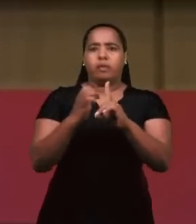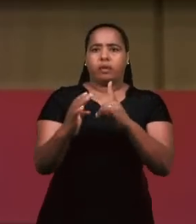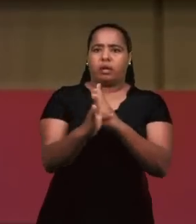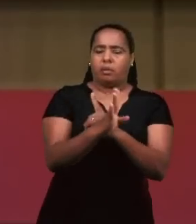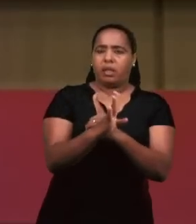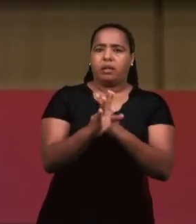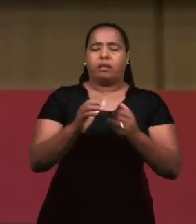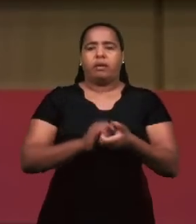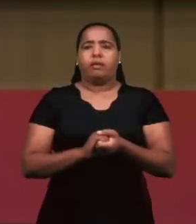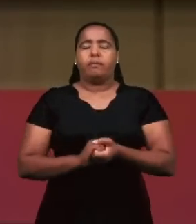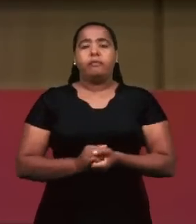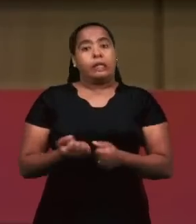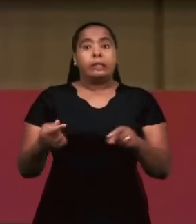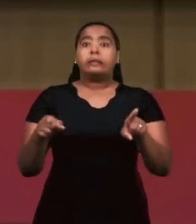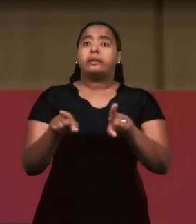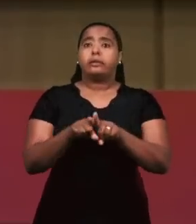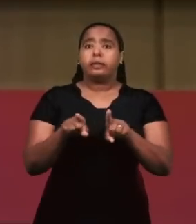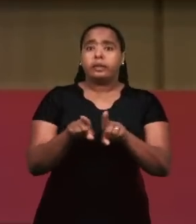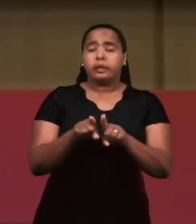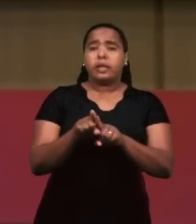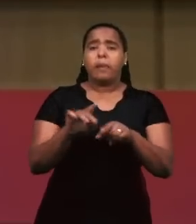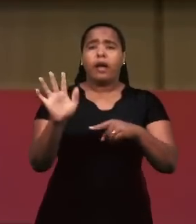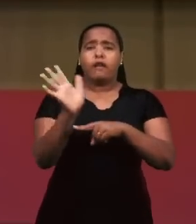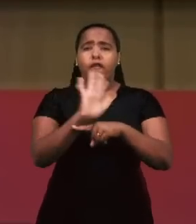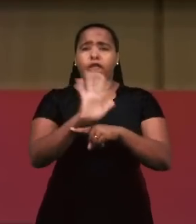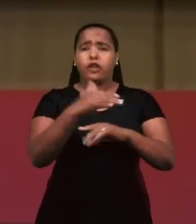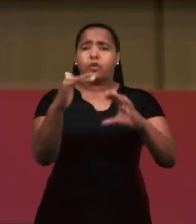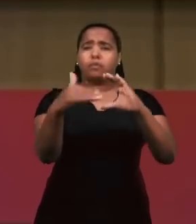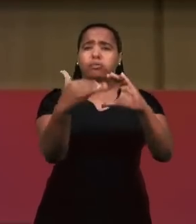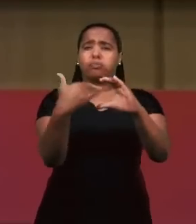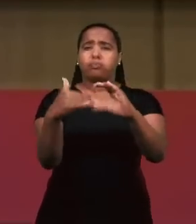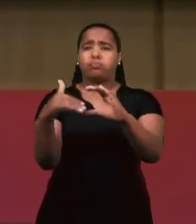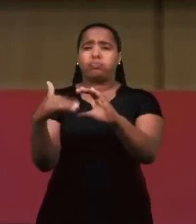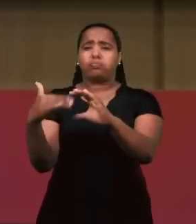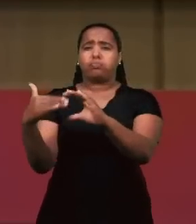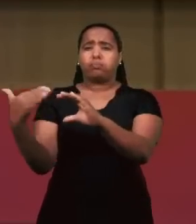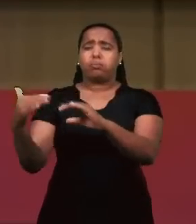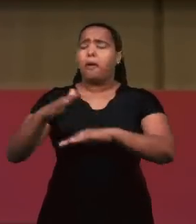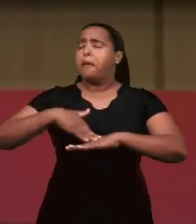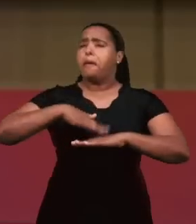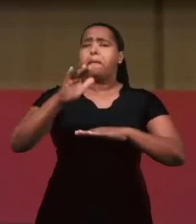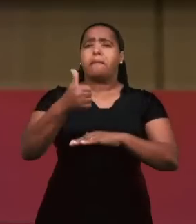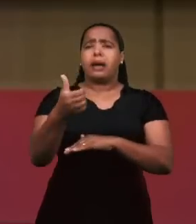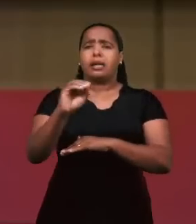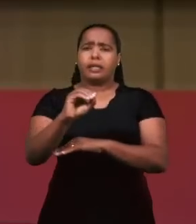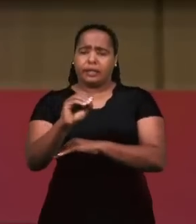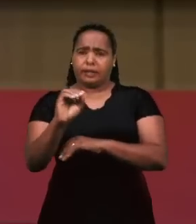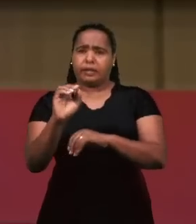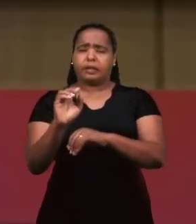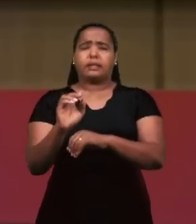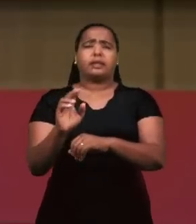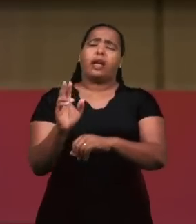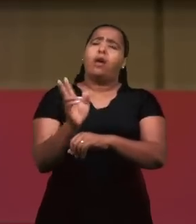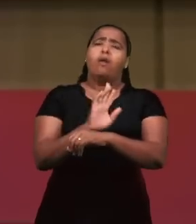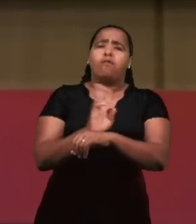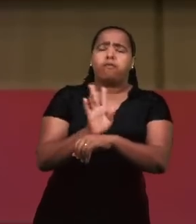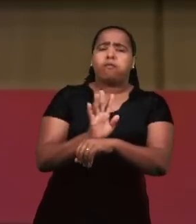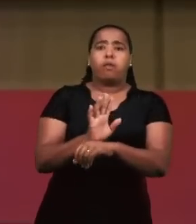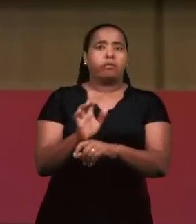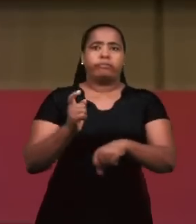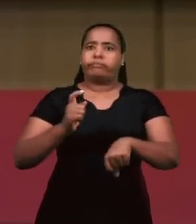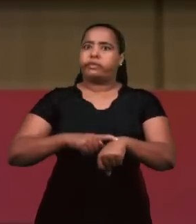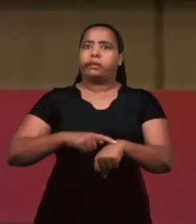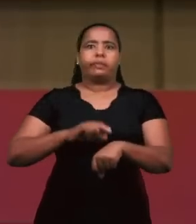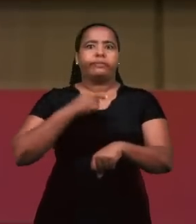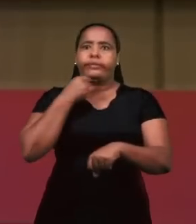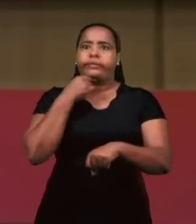número imenso de vídeos que os irmãos têm enviado, muitas vezes mais de 100 vídeos e não dá tempo de apresentar tudo. Mas hoje aqui